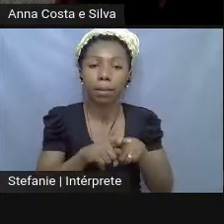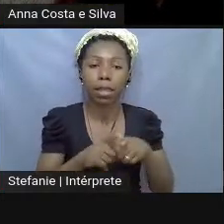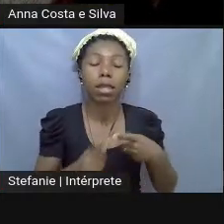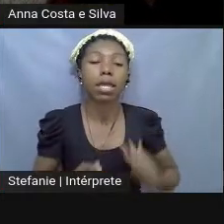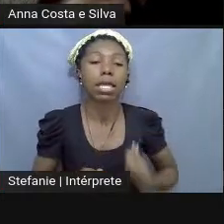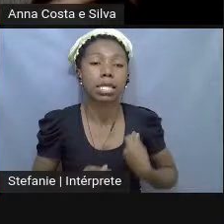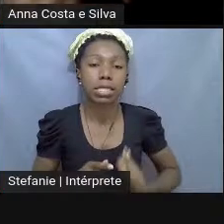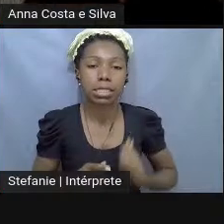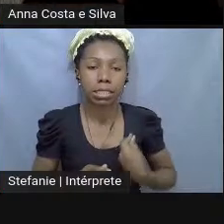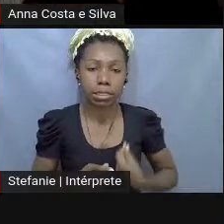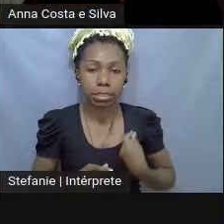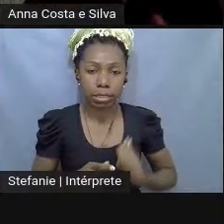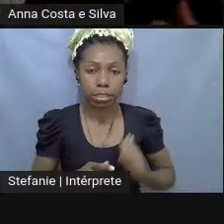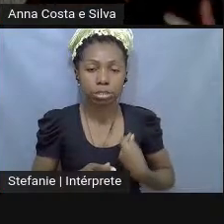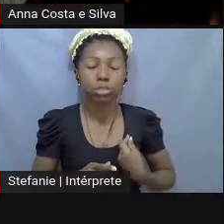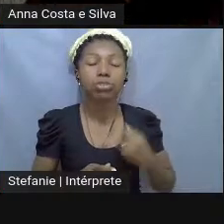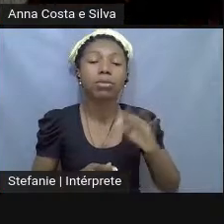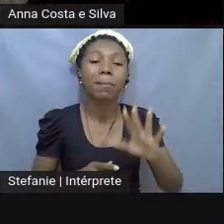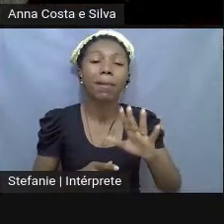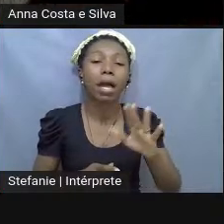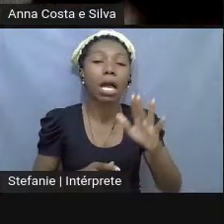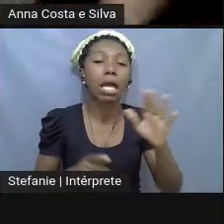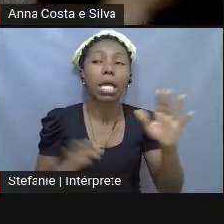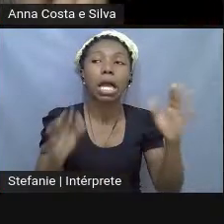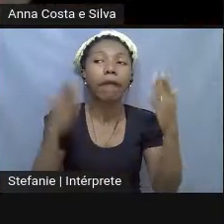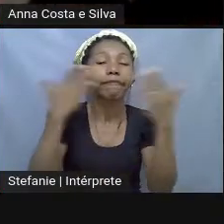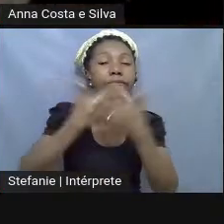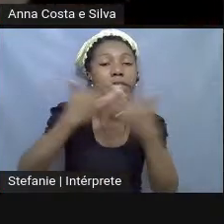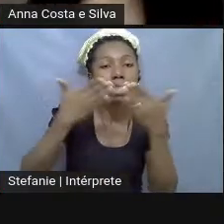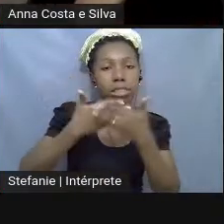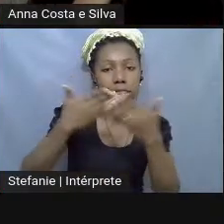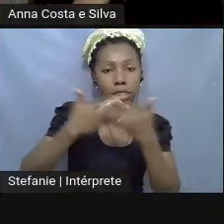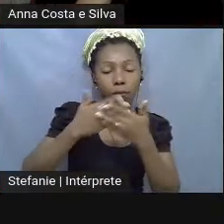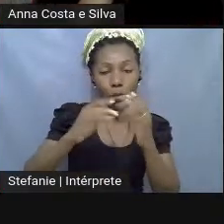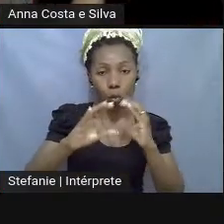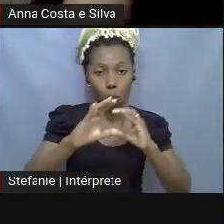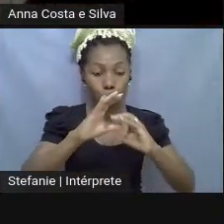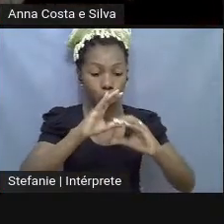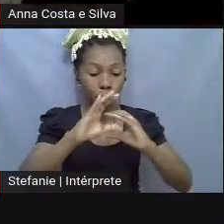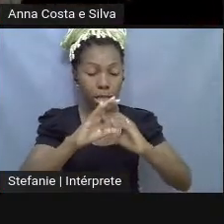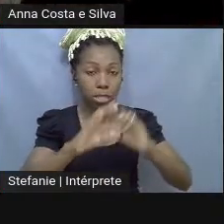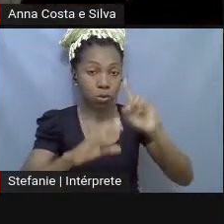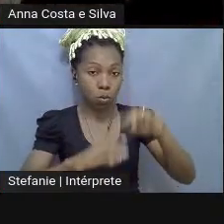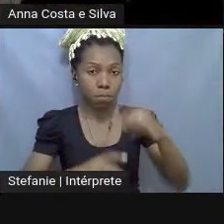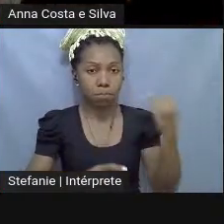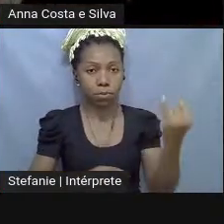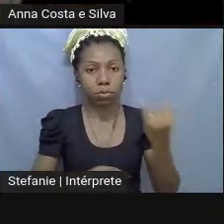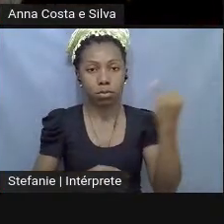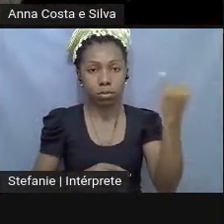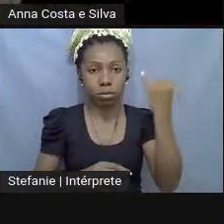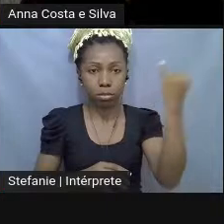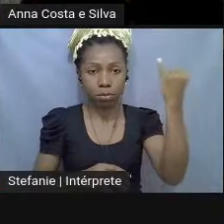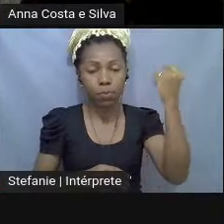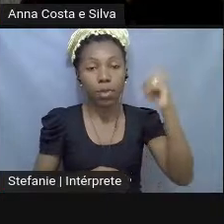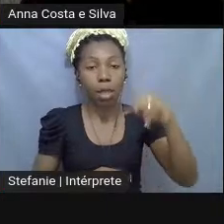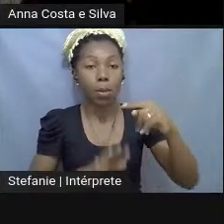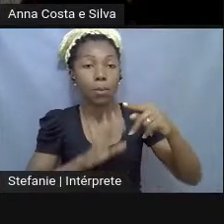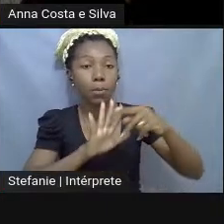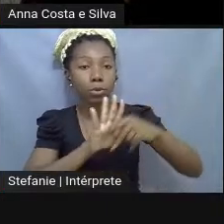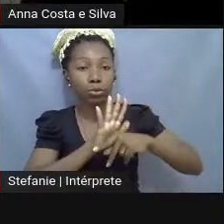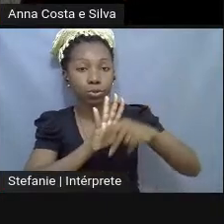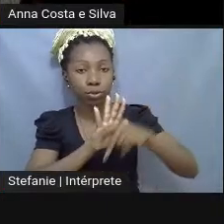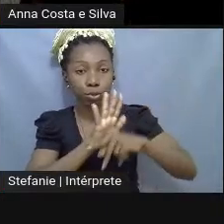de forma bastante invisível e a partir... A comunicação desse projeto era muito importante. Era um projeto de